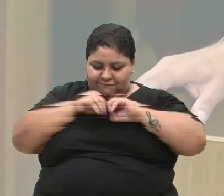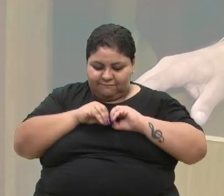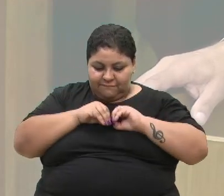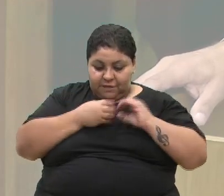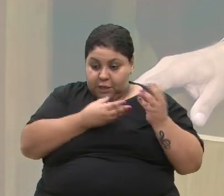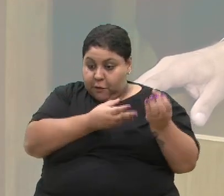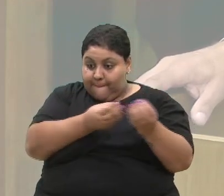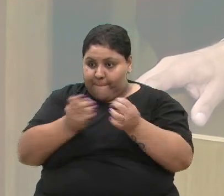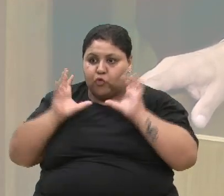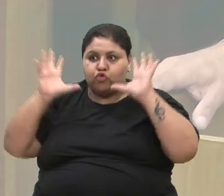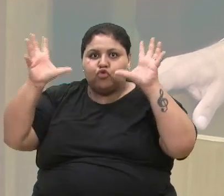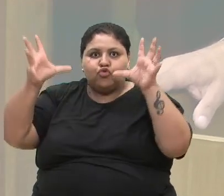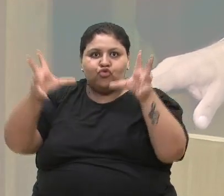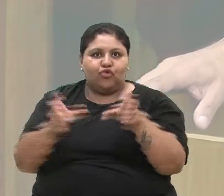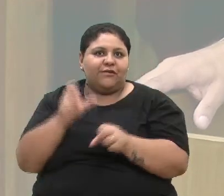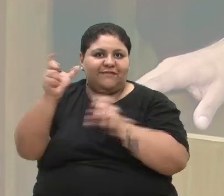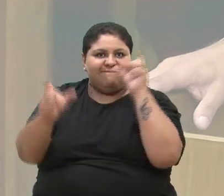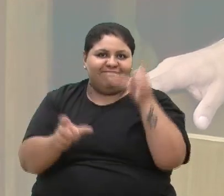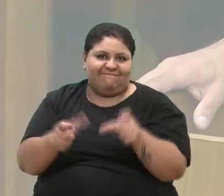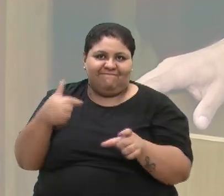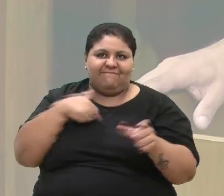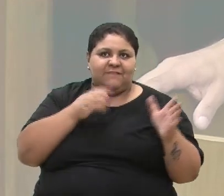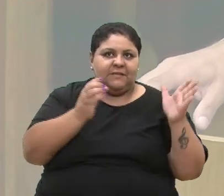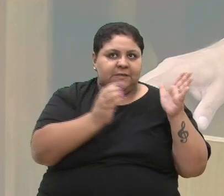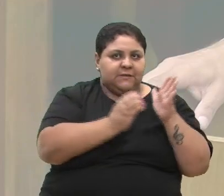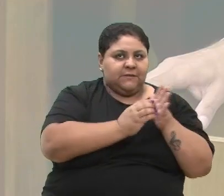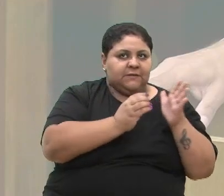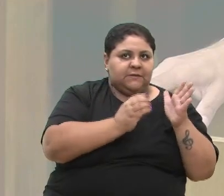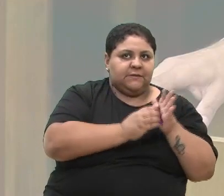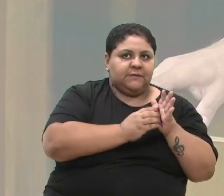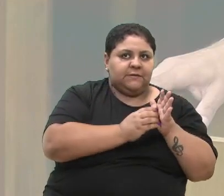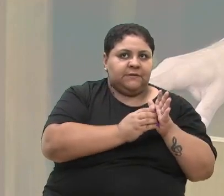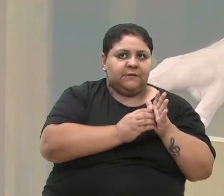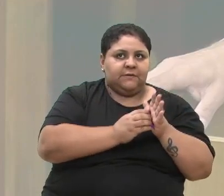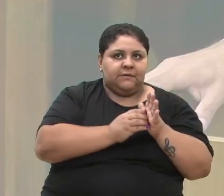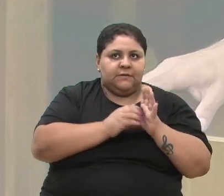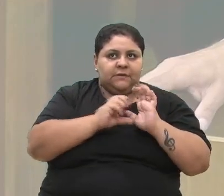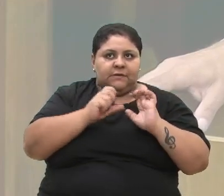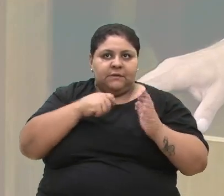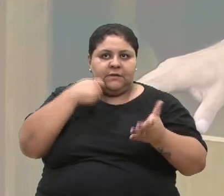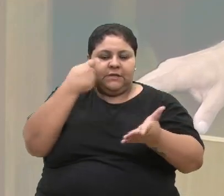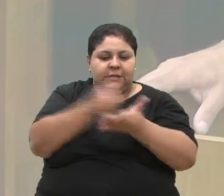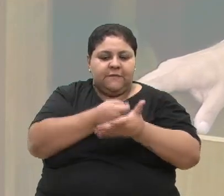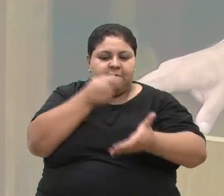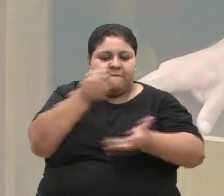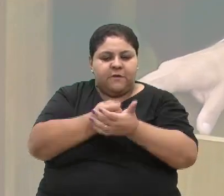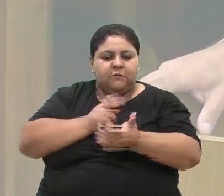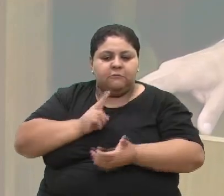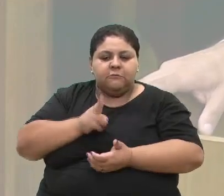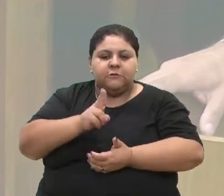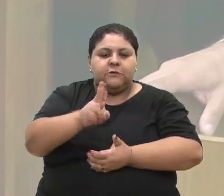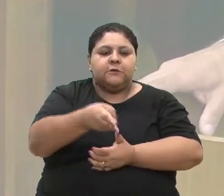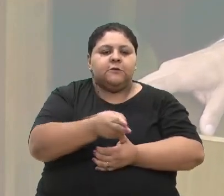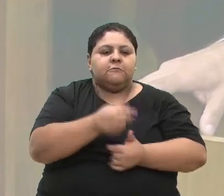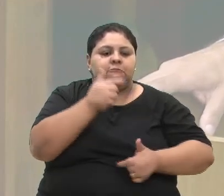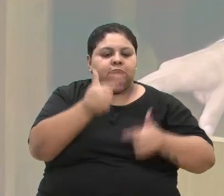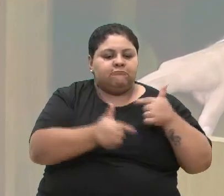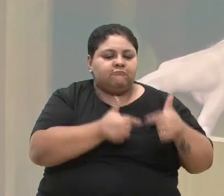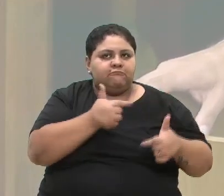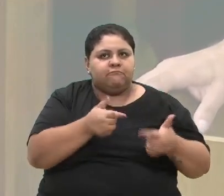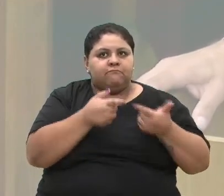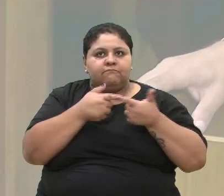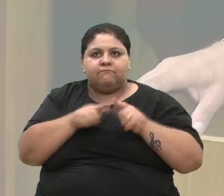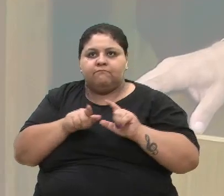de um todo. Sou servidor de carreira, defendo e sempre defenderei os servidores, mas também preciso fazer